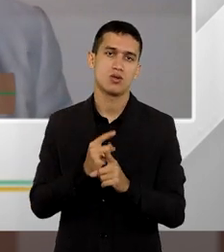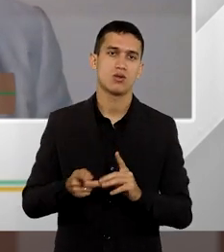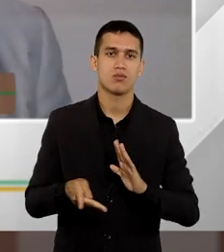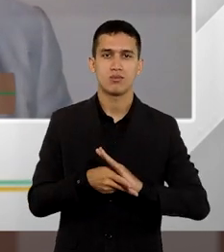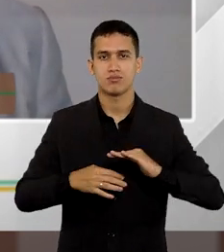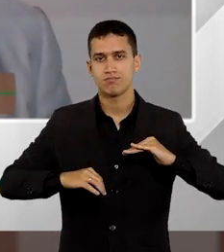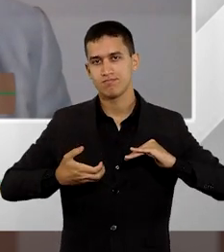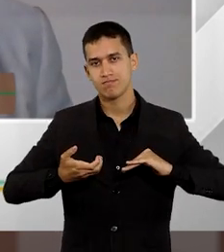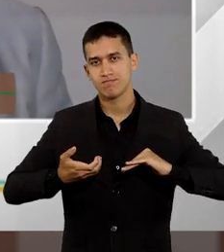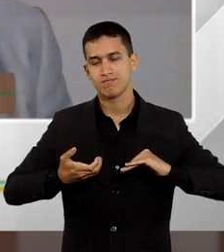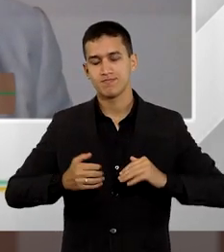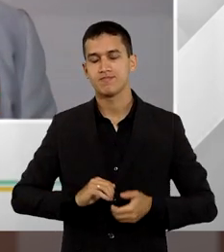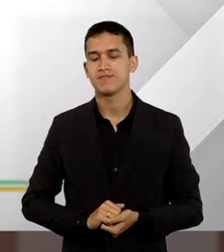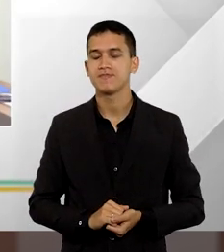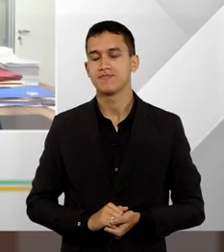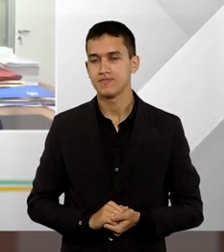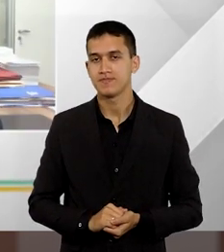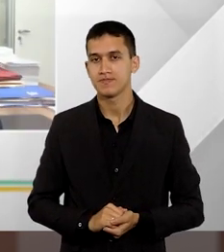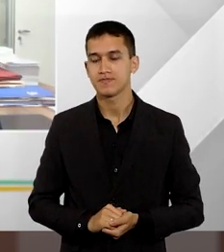Nacional.